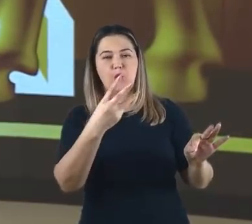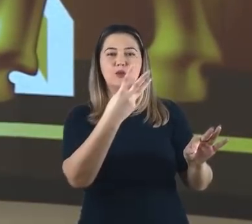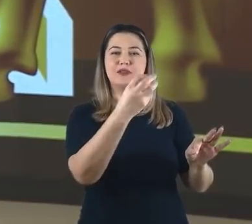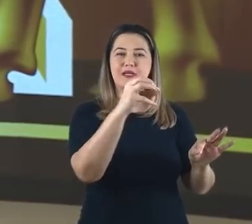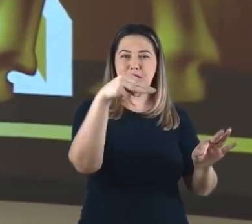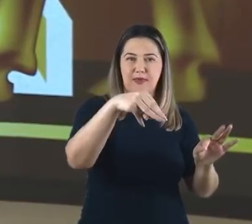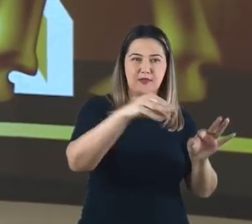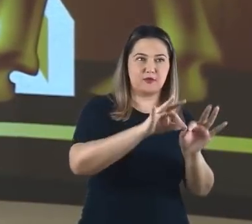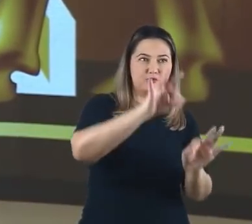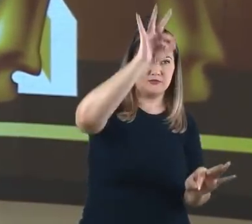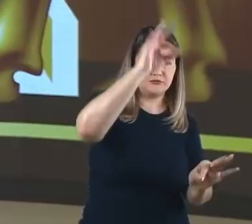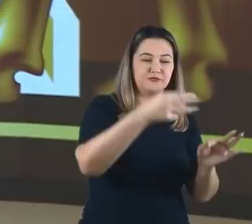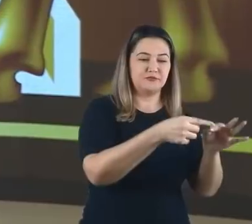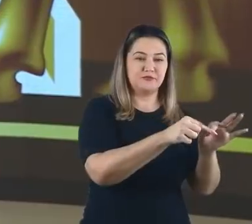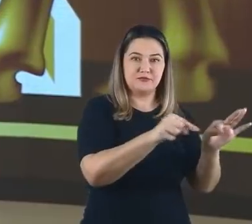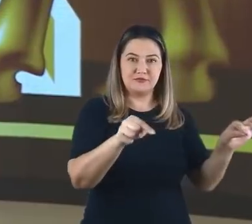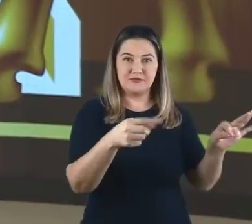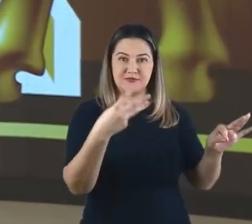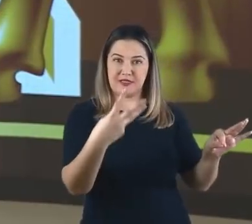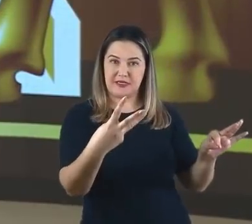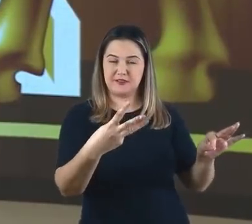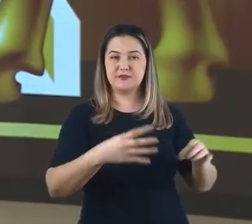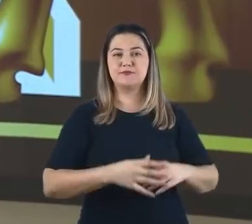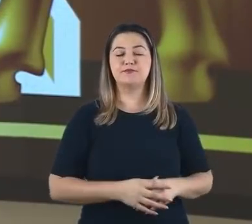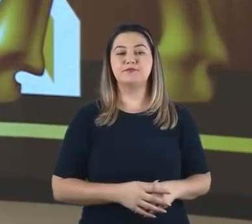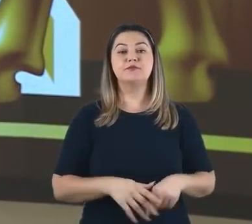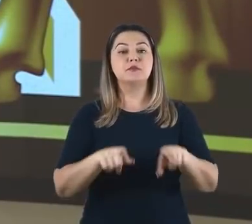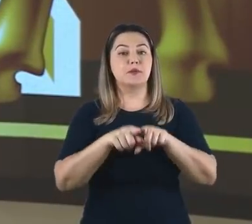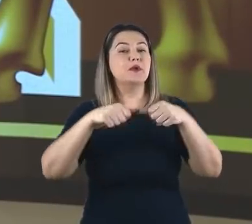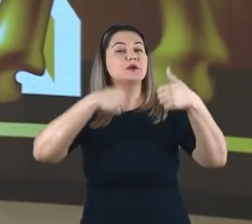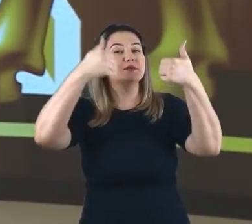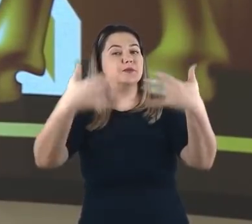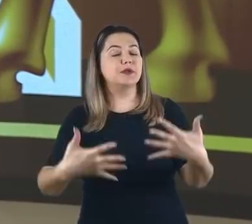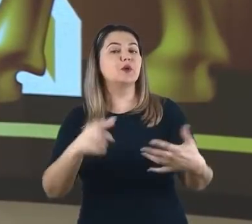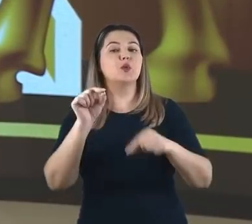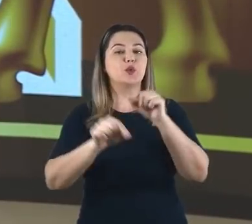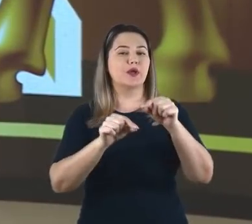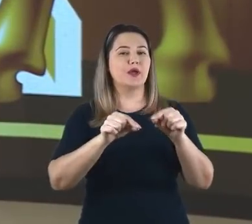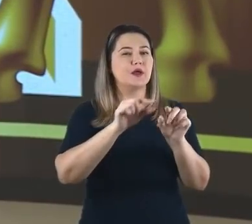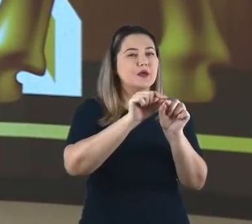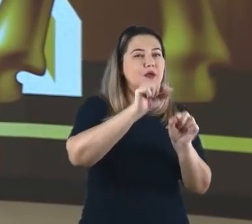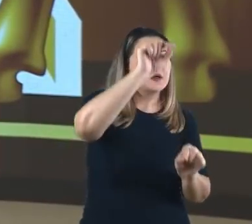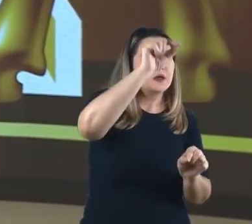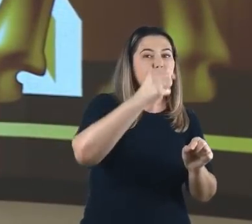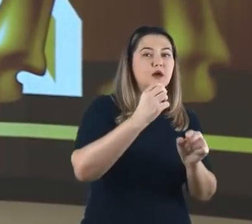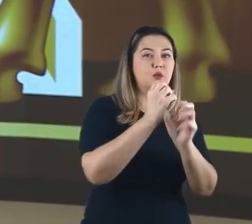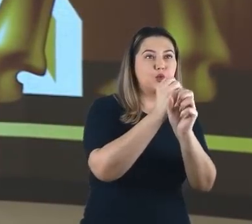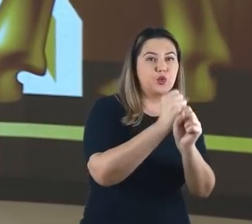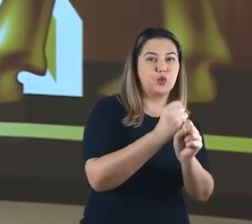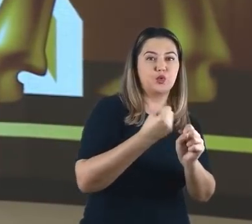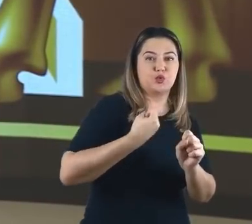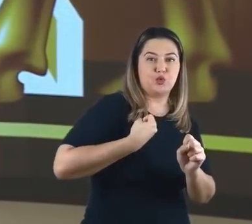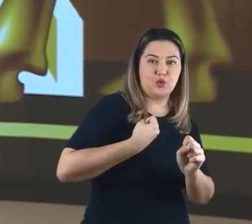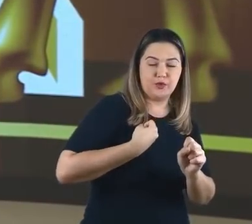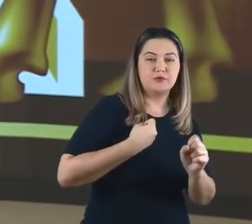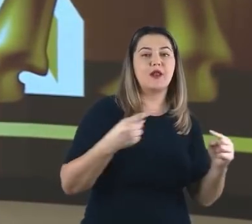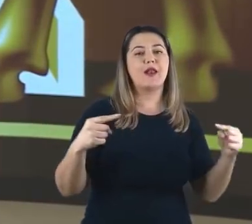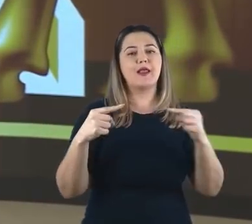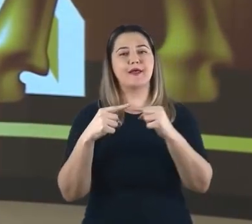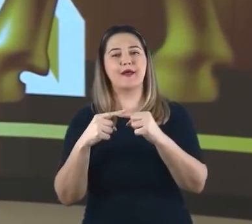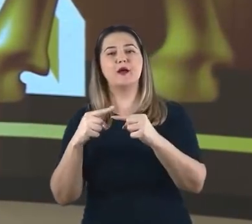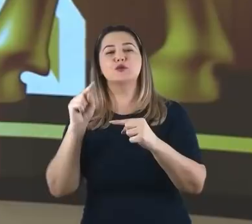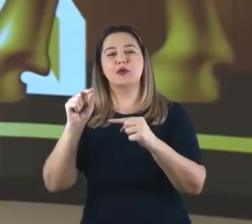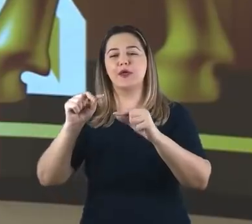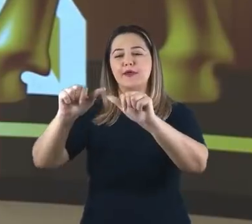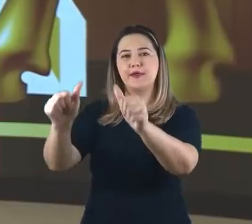Ali também eu expliquei que o sentido místico desse número teria alguma ligação com as divindades da Babilônia e uma relação profética